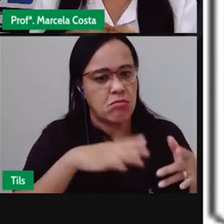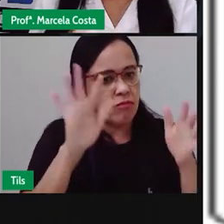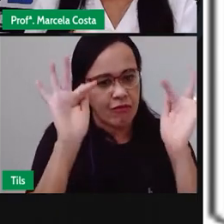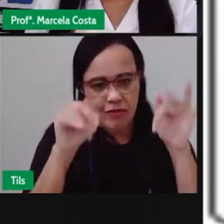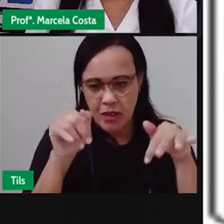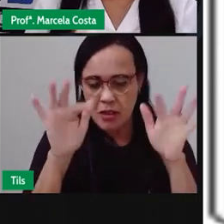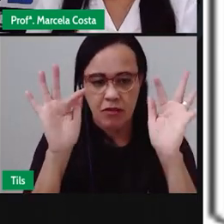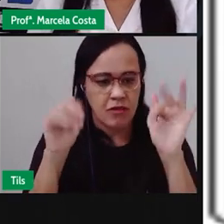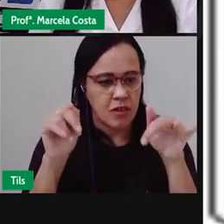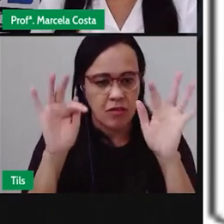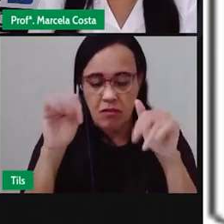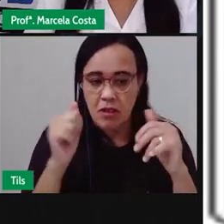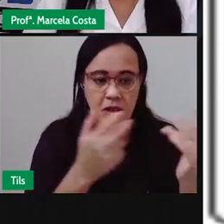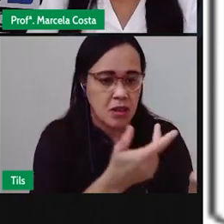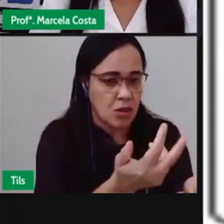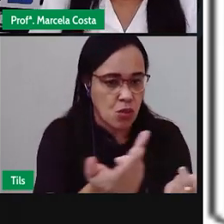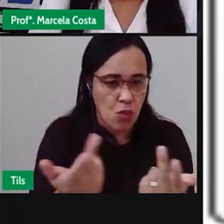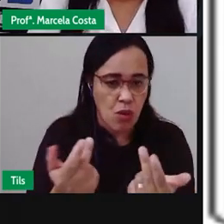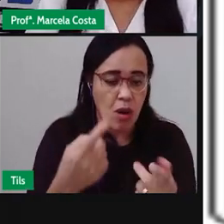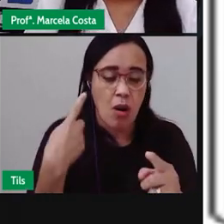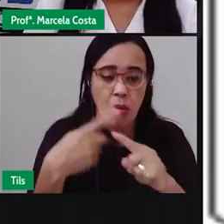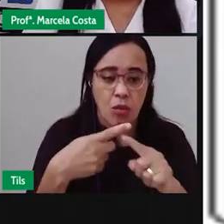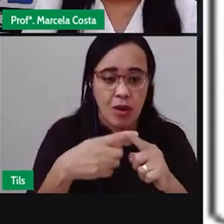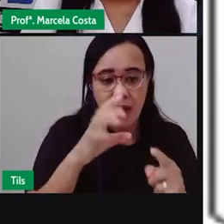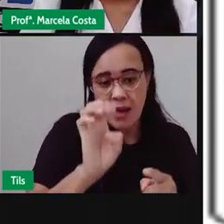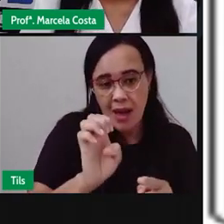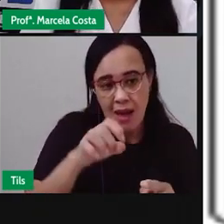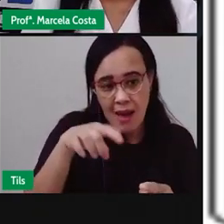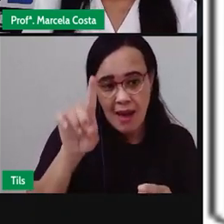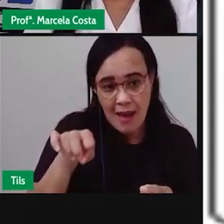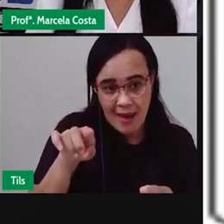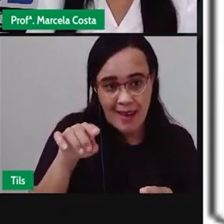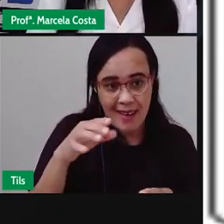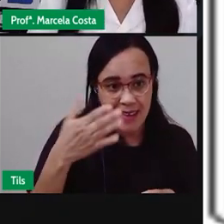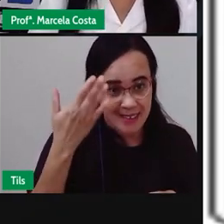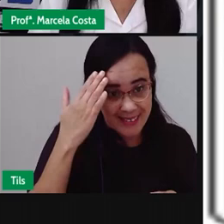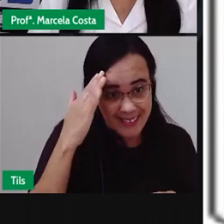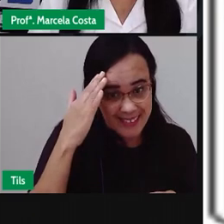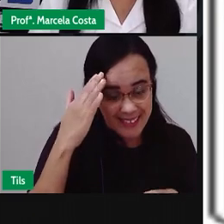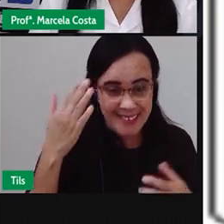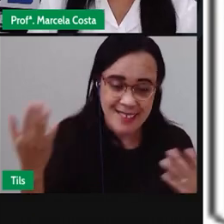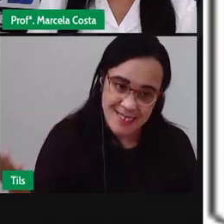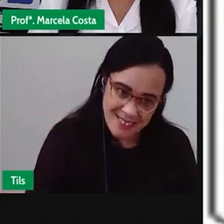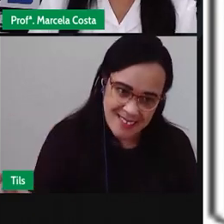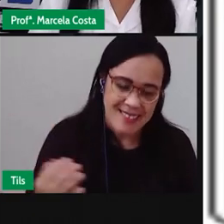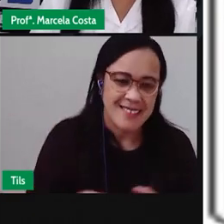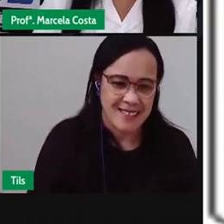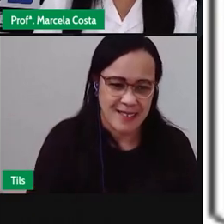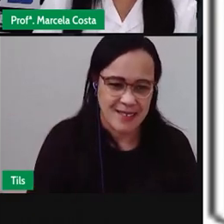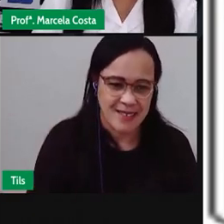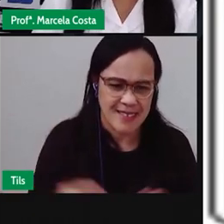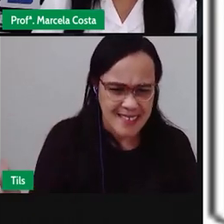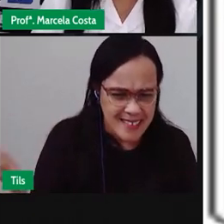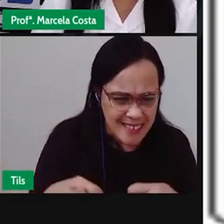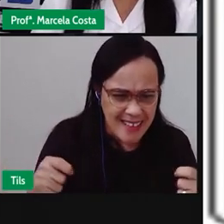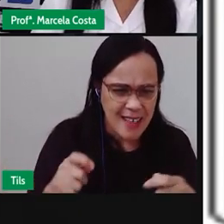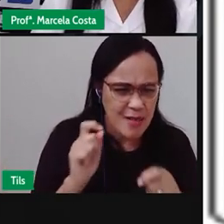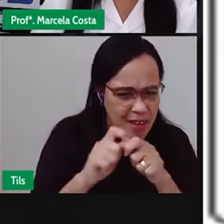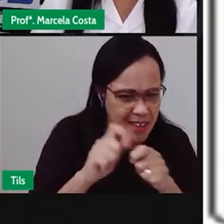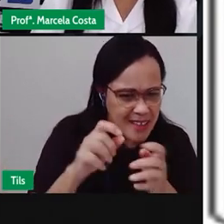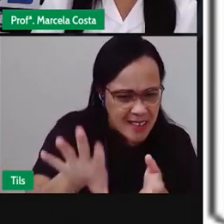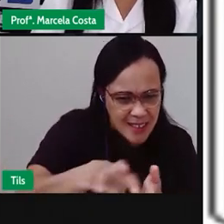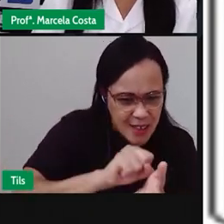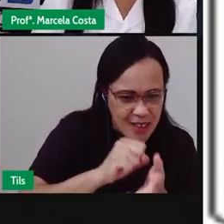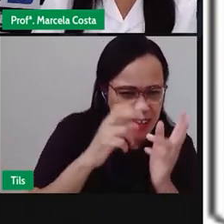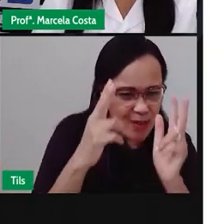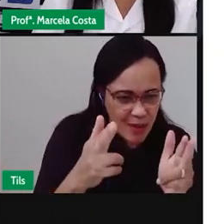a sentonação No E Conseguiu acompanhar O movimento que a gente faz Para escrever as letras Agora